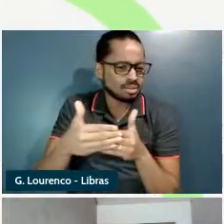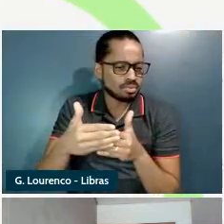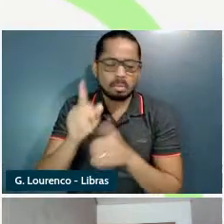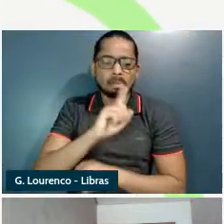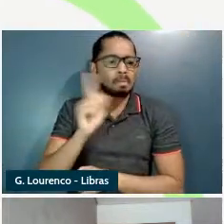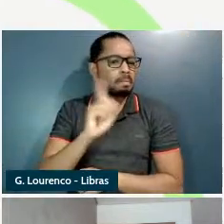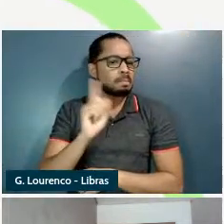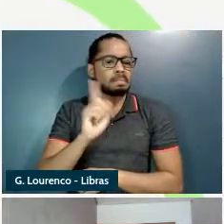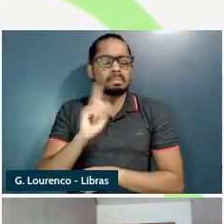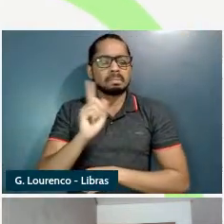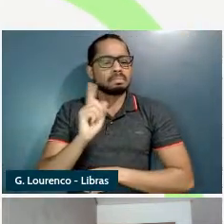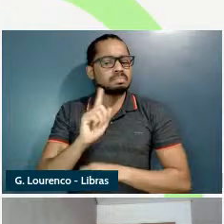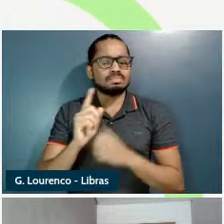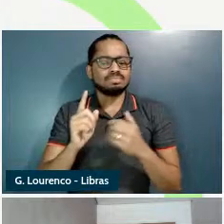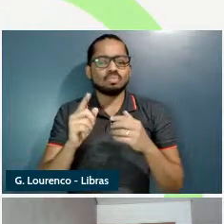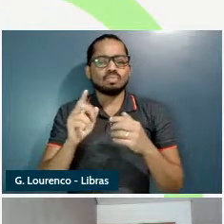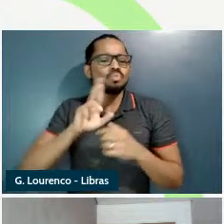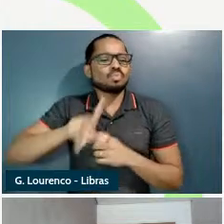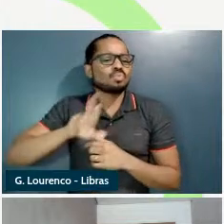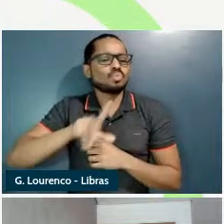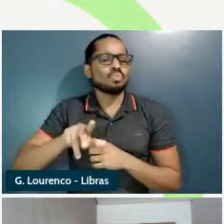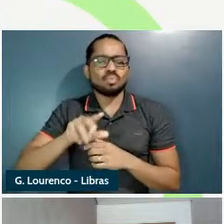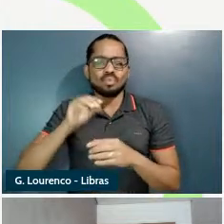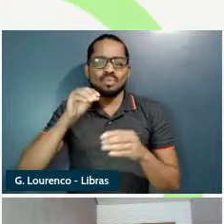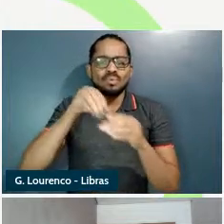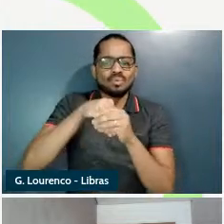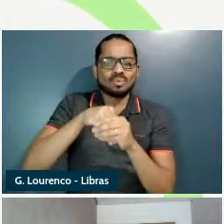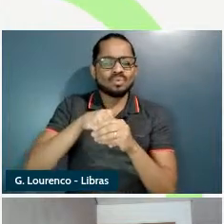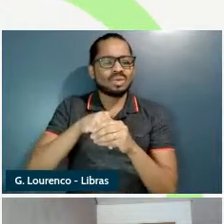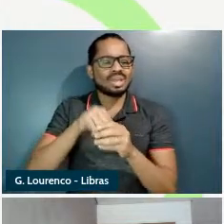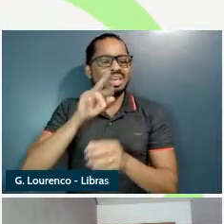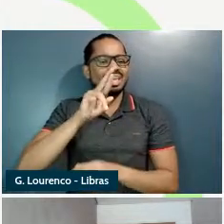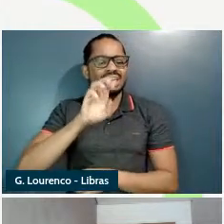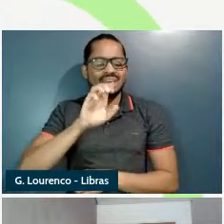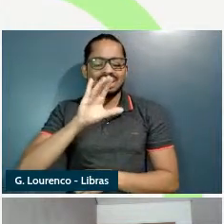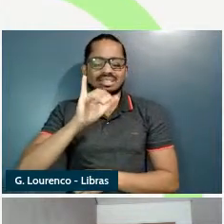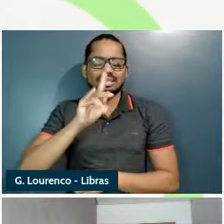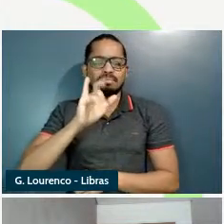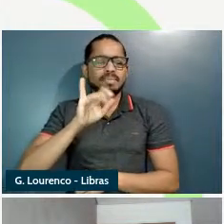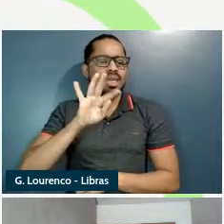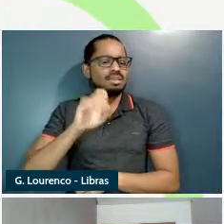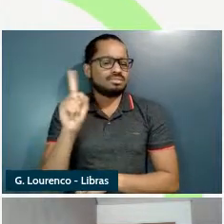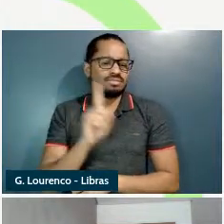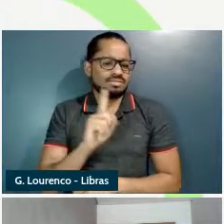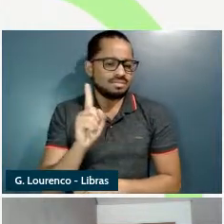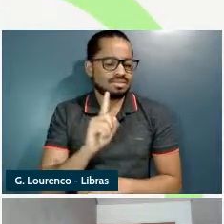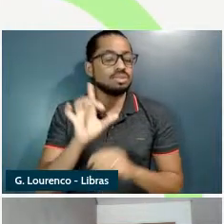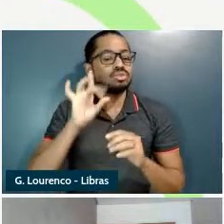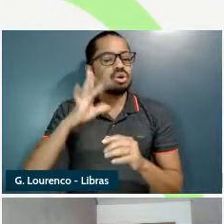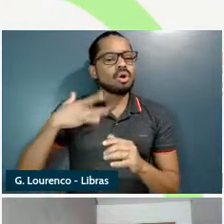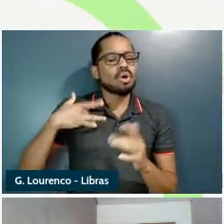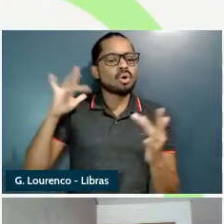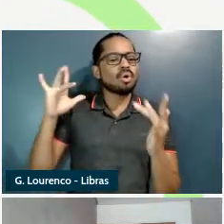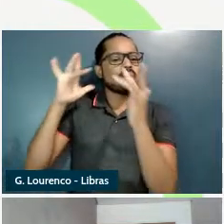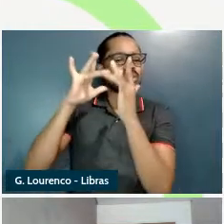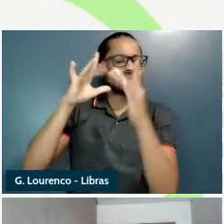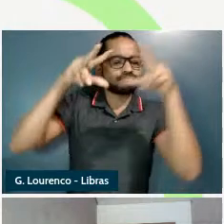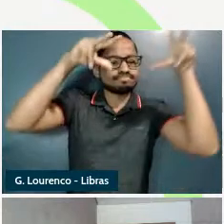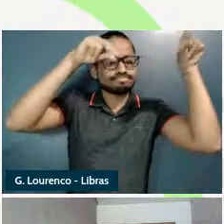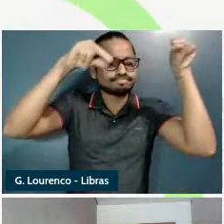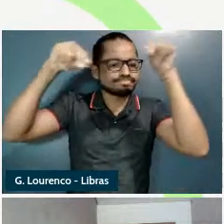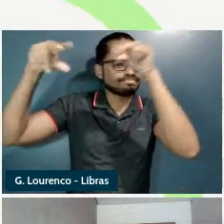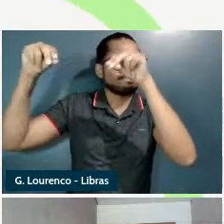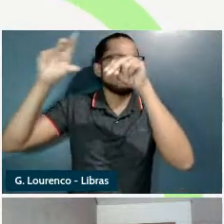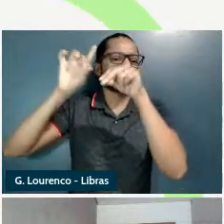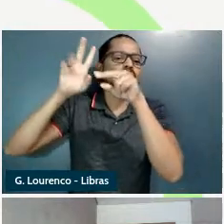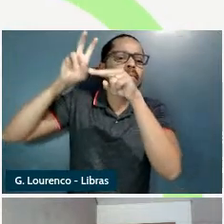não é interpretado como uma espécie de recipiente mas sim como algo que está em contato com as roupas no entanto